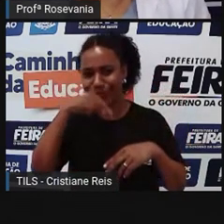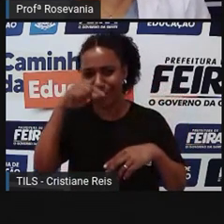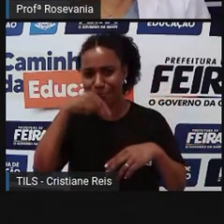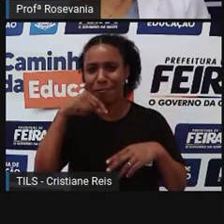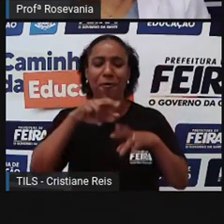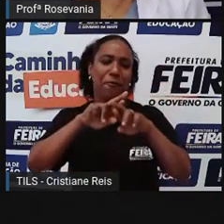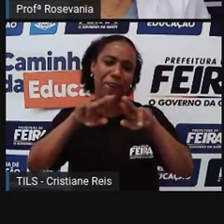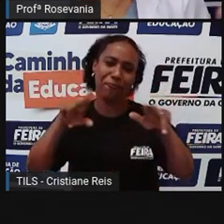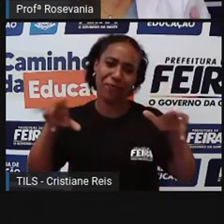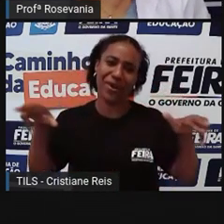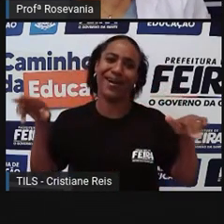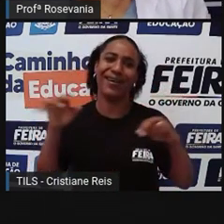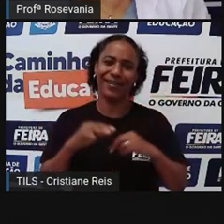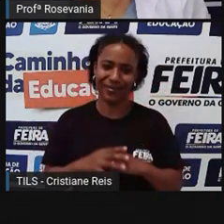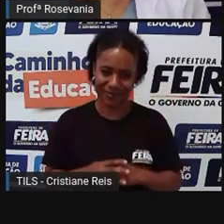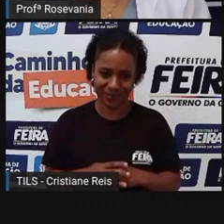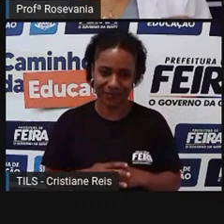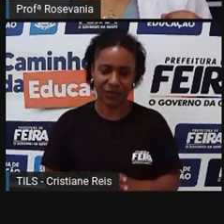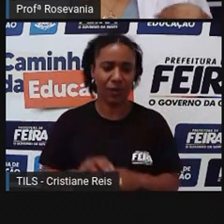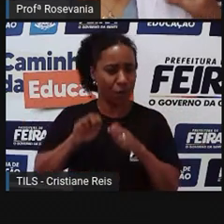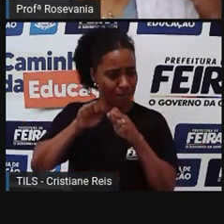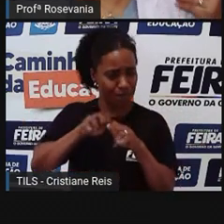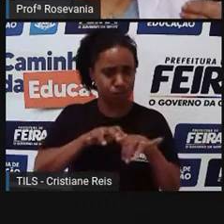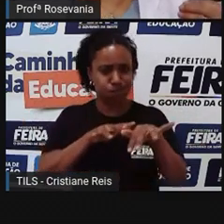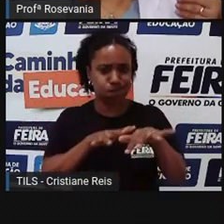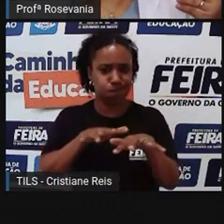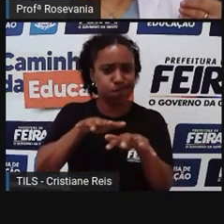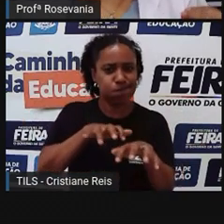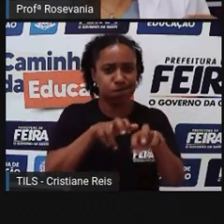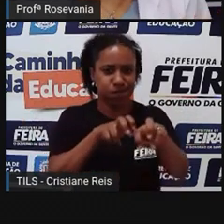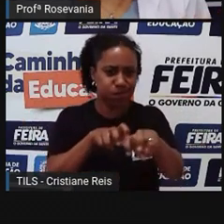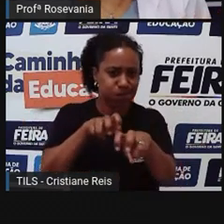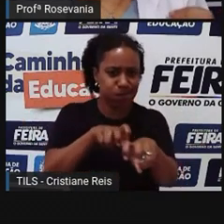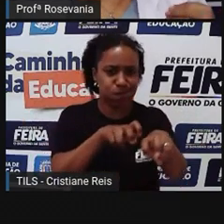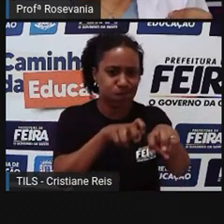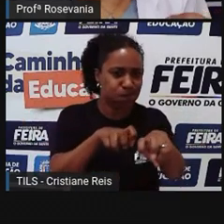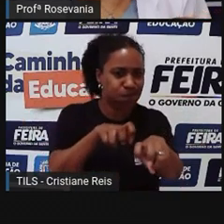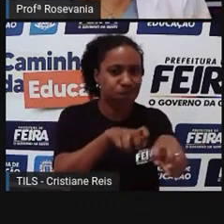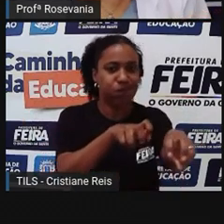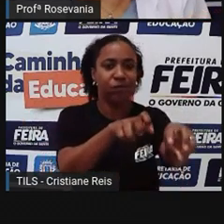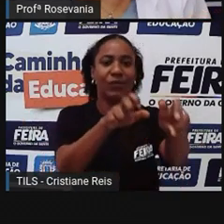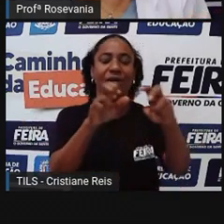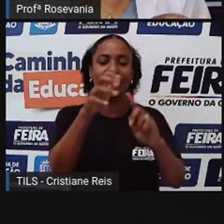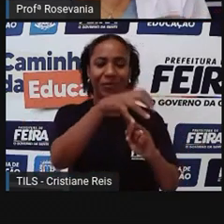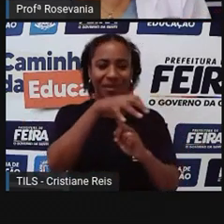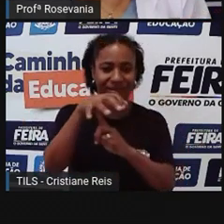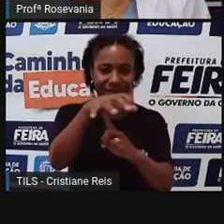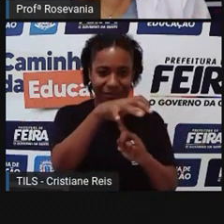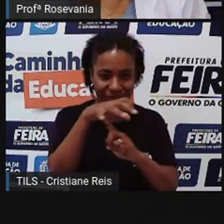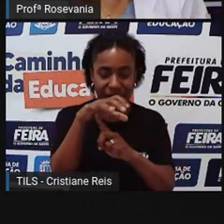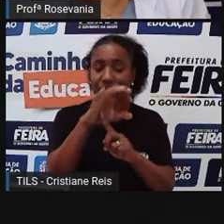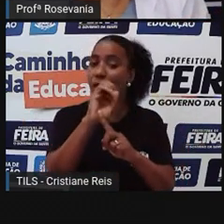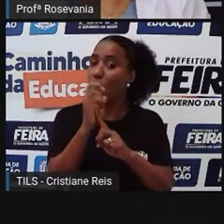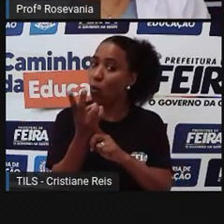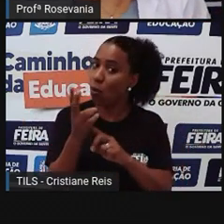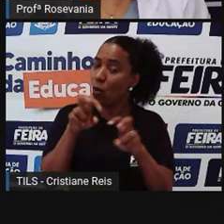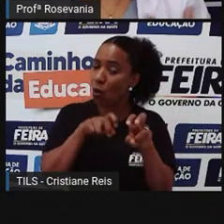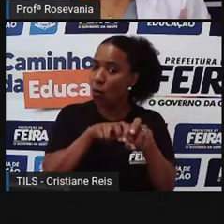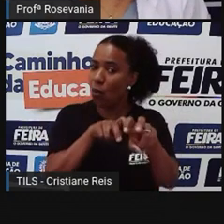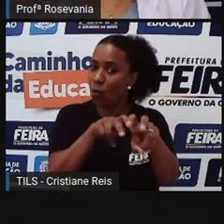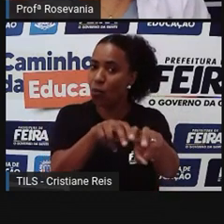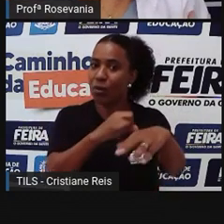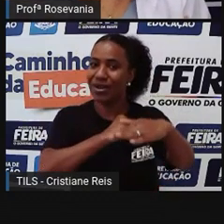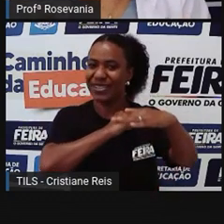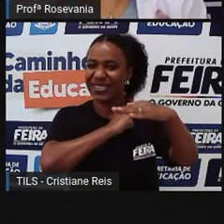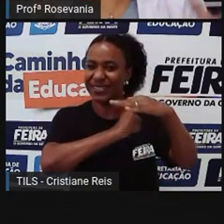ideia de rebanho, em marcha, para as feiras do comércio, ou matadouros e invernadas, que eram aqueles